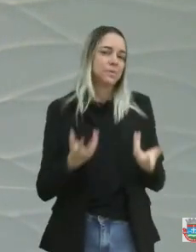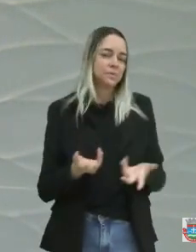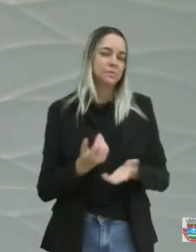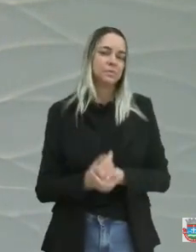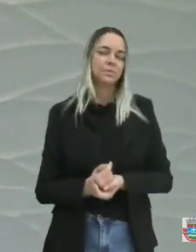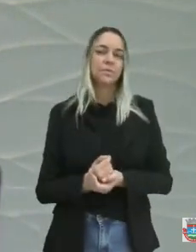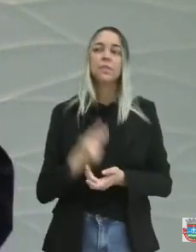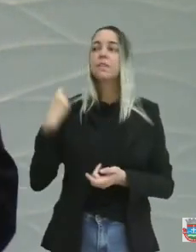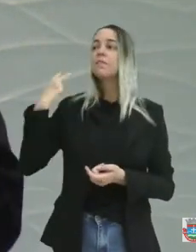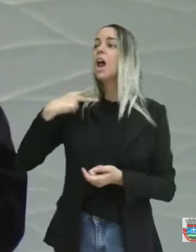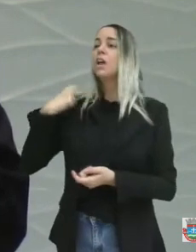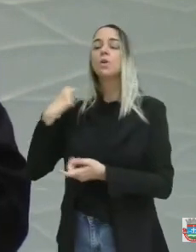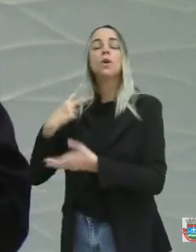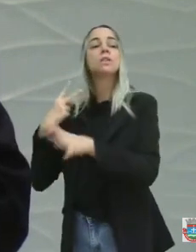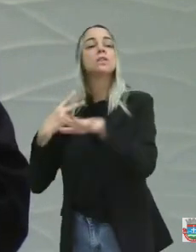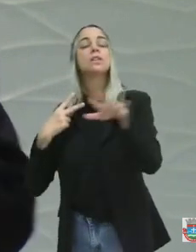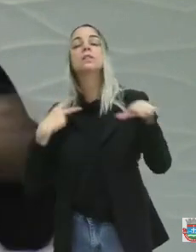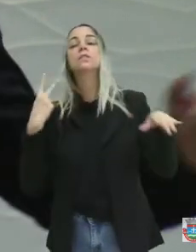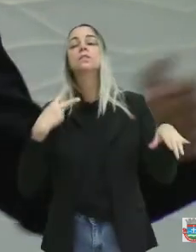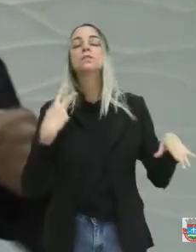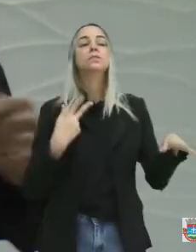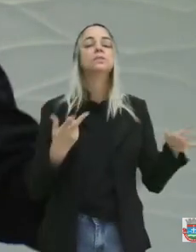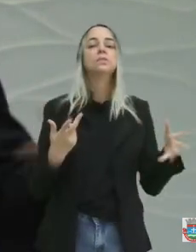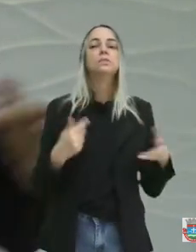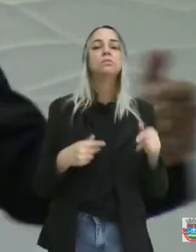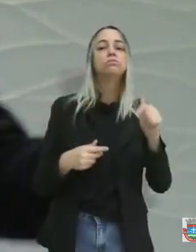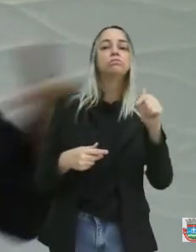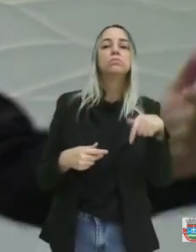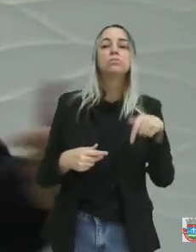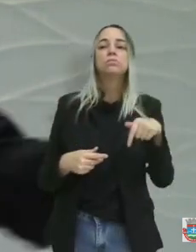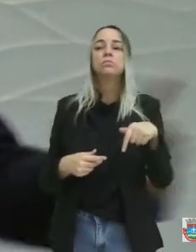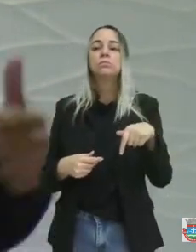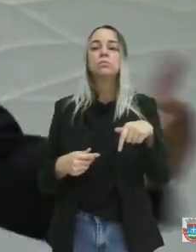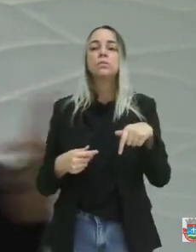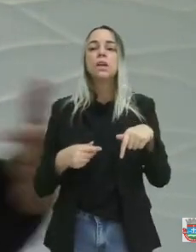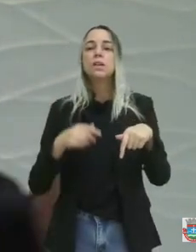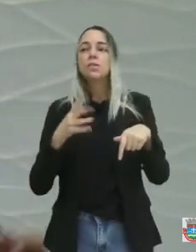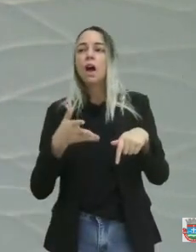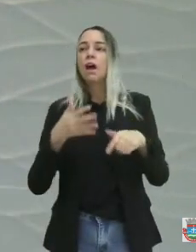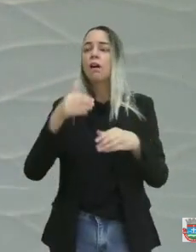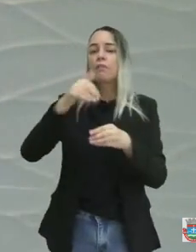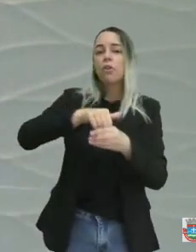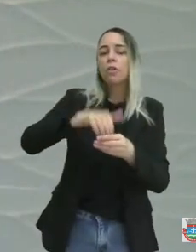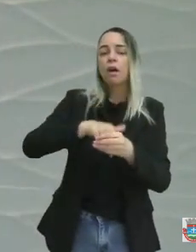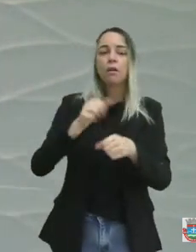Vereadores, que aqui foram eleitos com os professores,